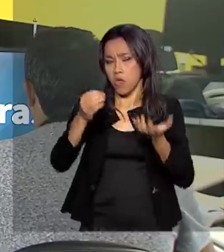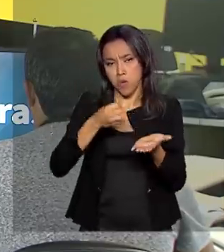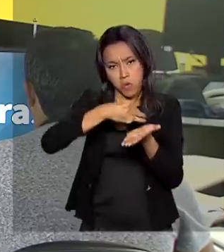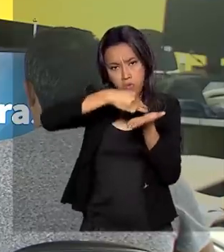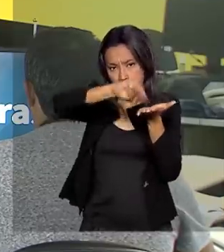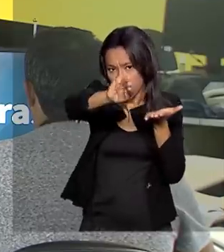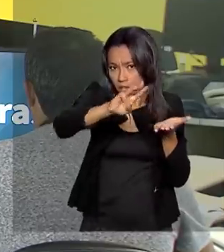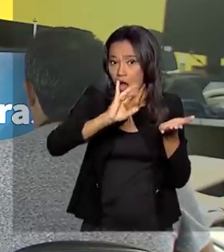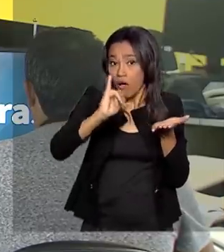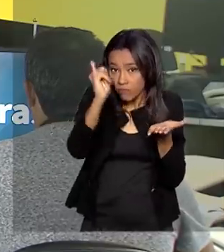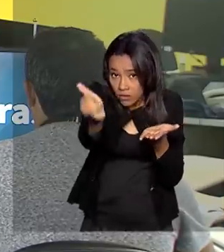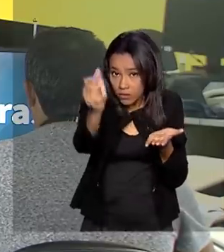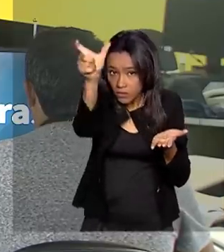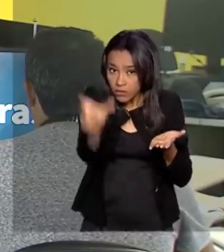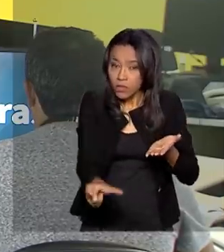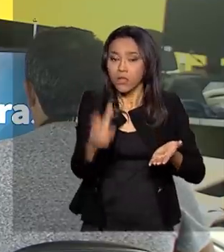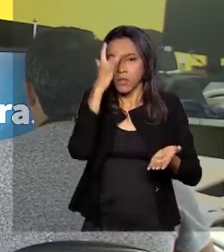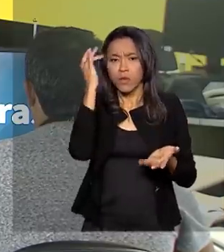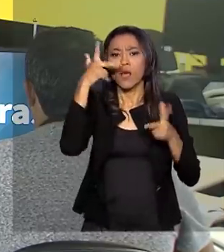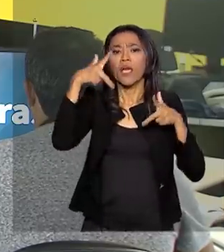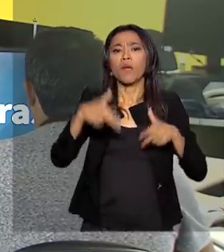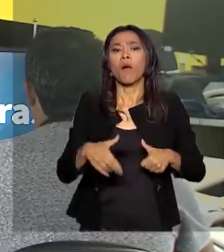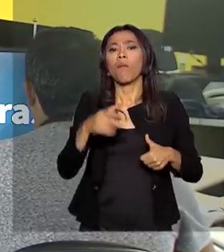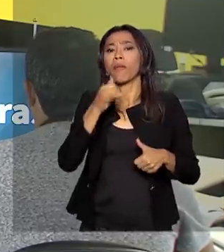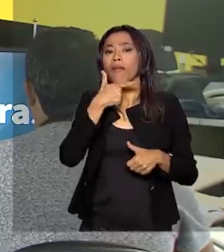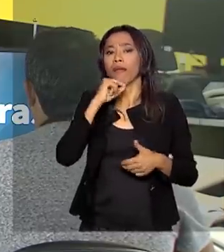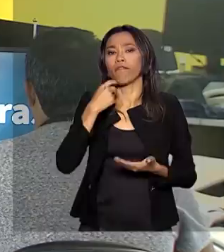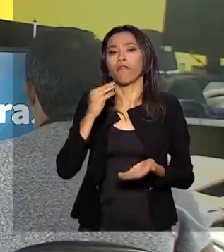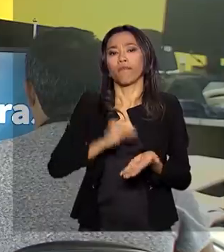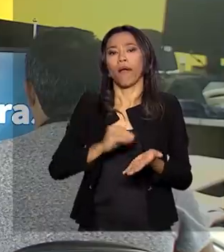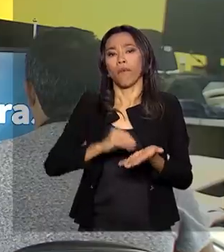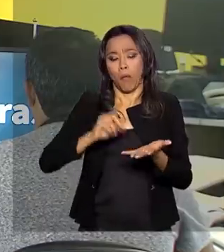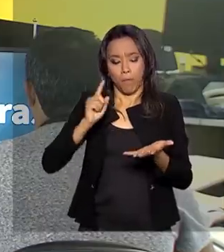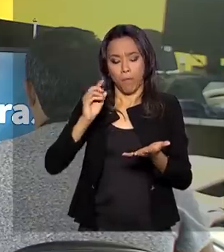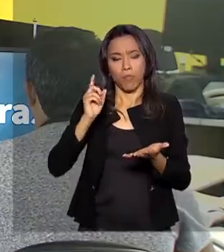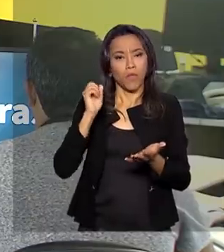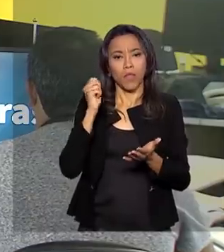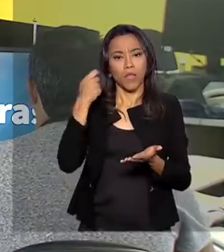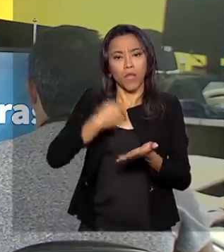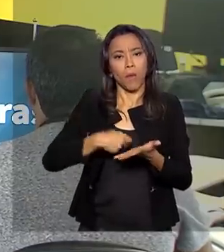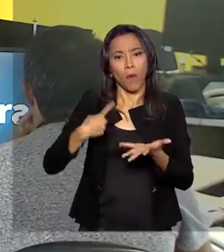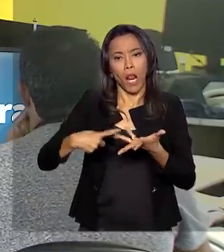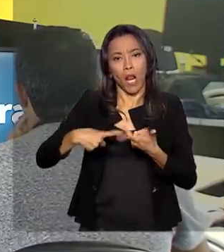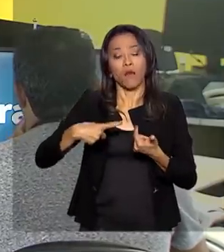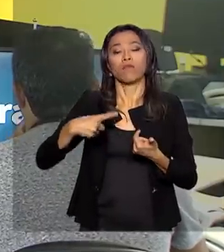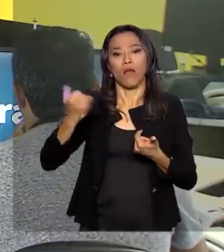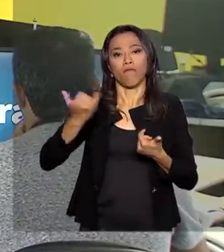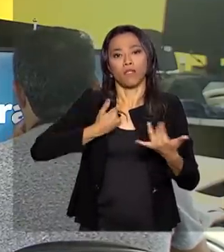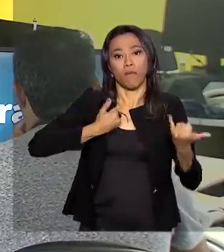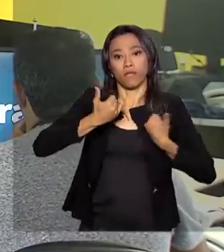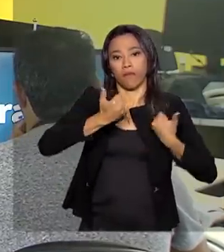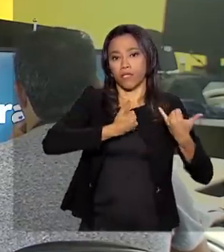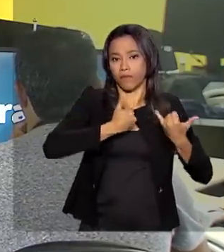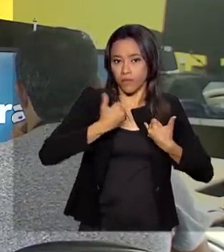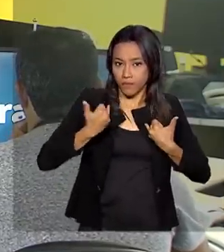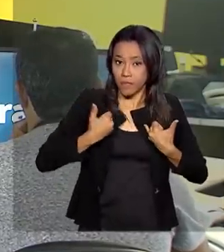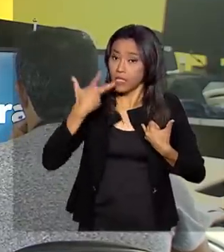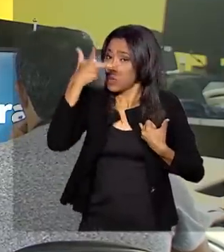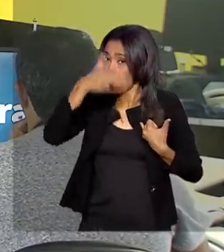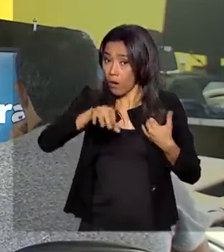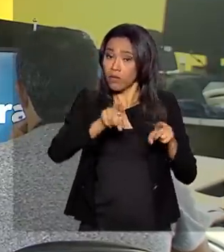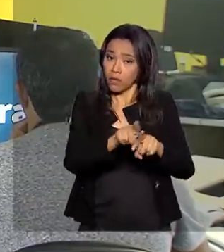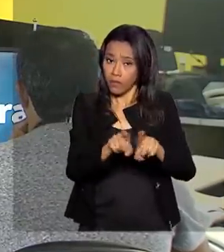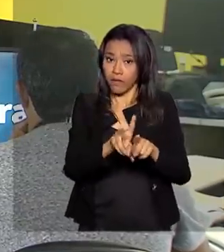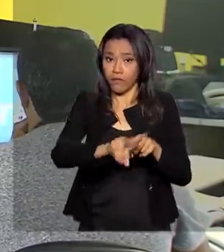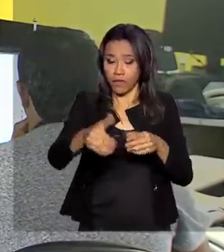procedimento é parecido com o da notificação dos maus pagadores. Nesta primeira etapa, os bancos e as casas de crédito vão fornecer os dados.